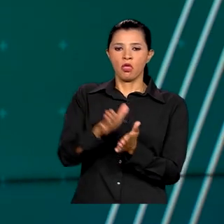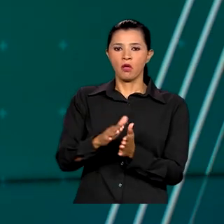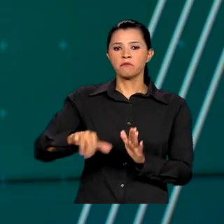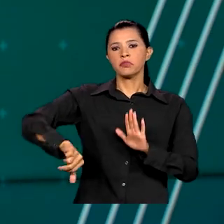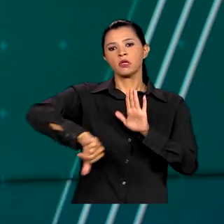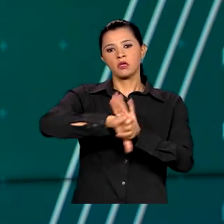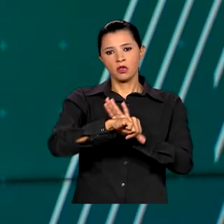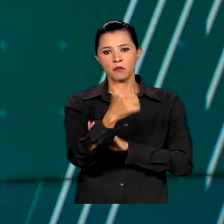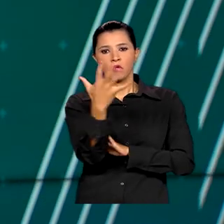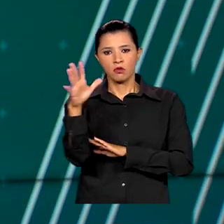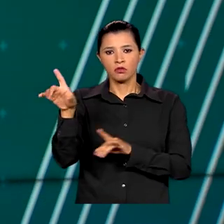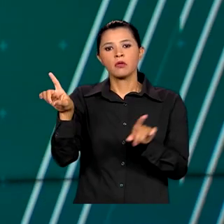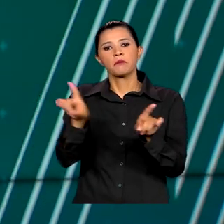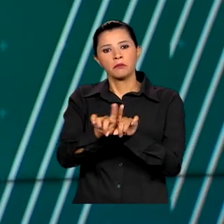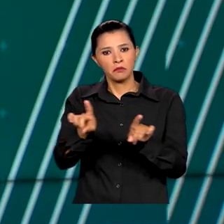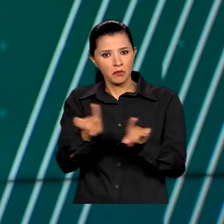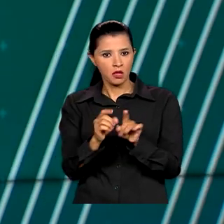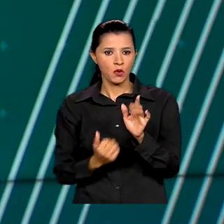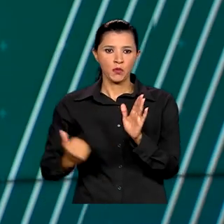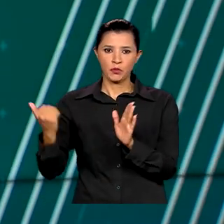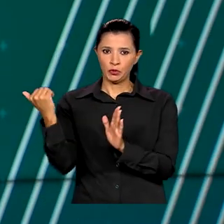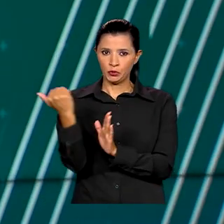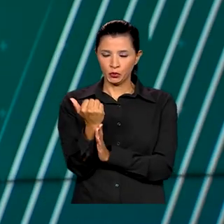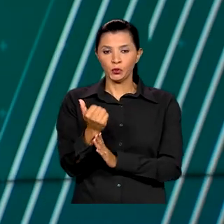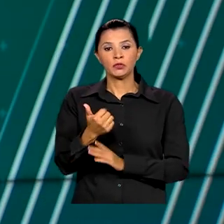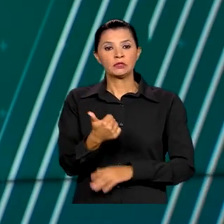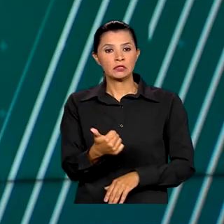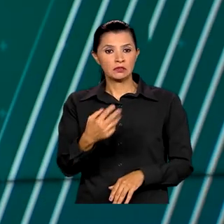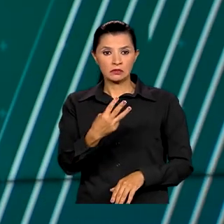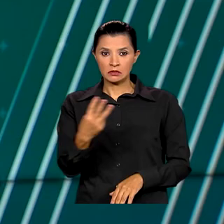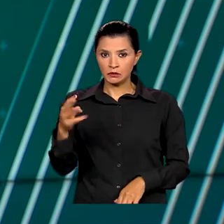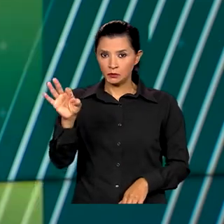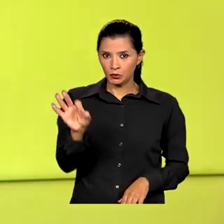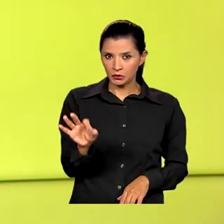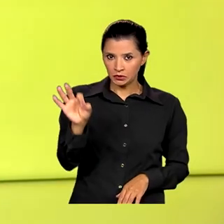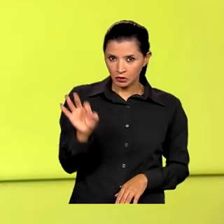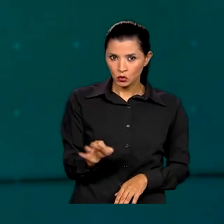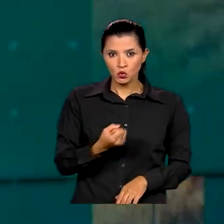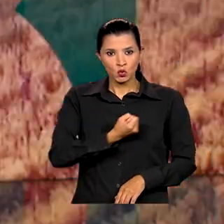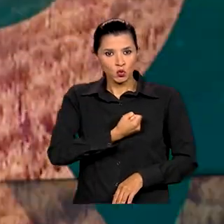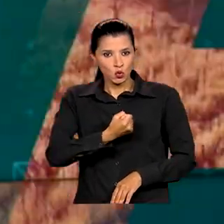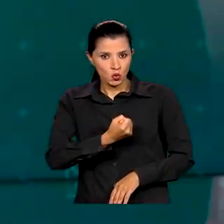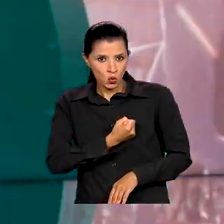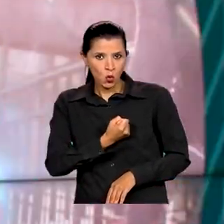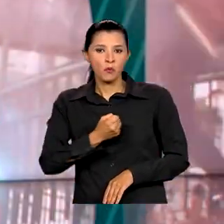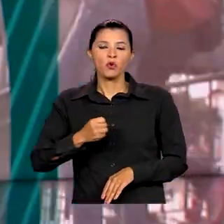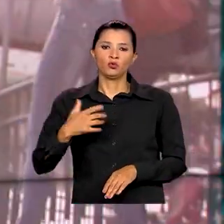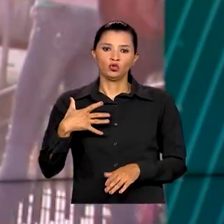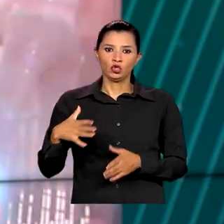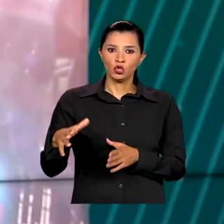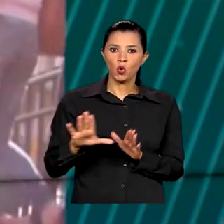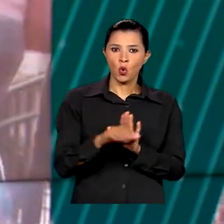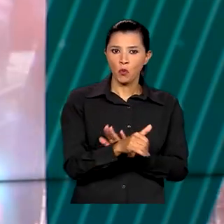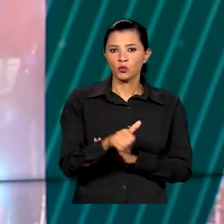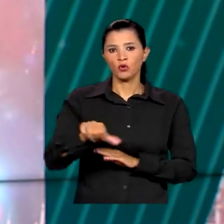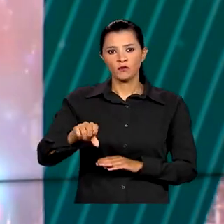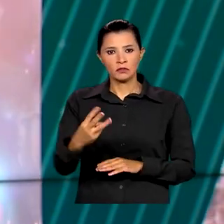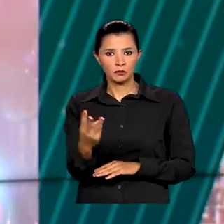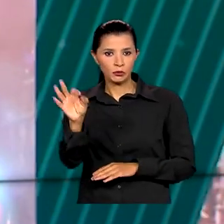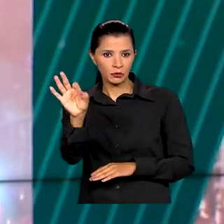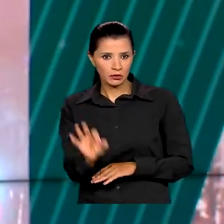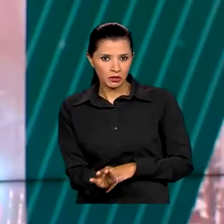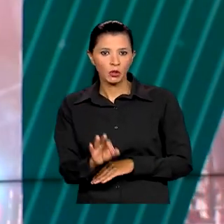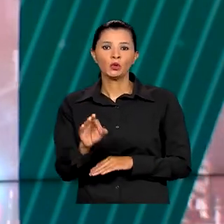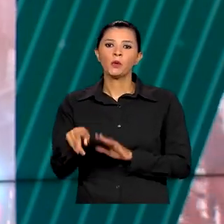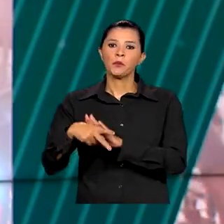também tiveram alta no primeiro trimestre de 133% e o número de embargos de 93%. Os dados